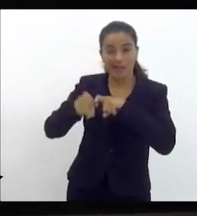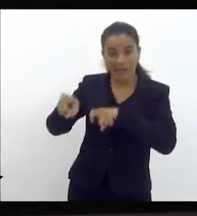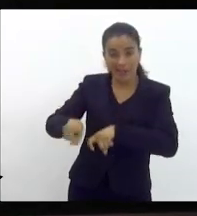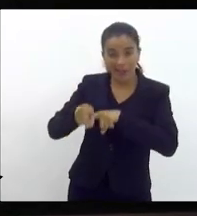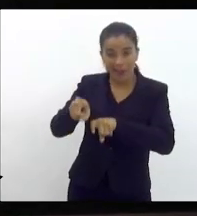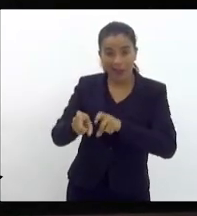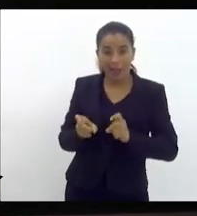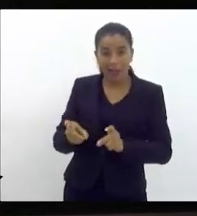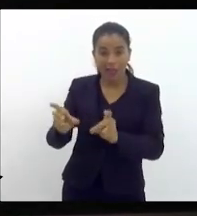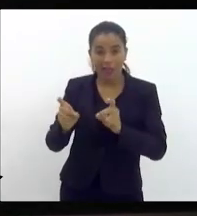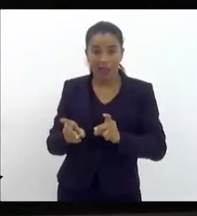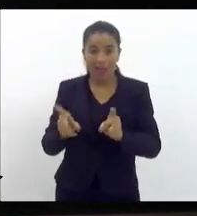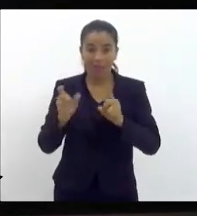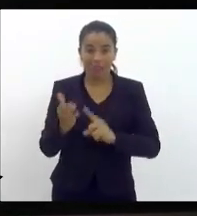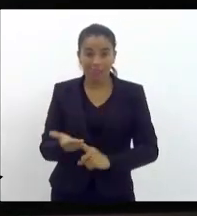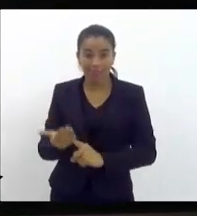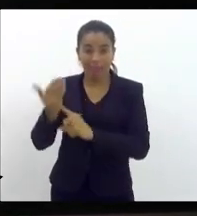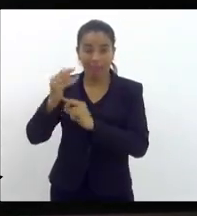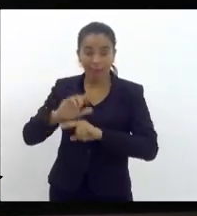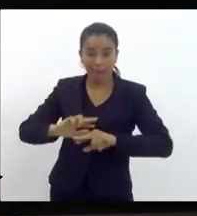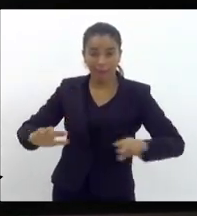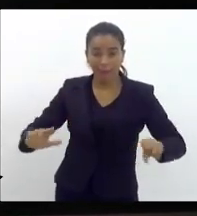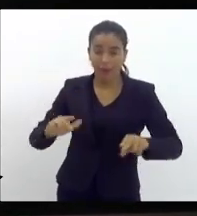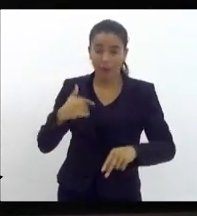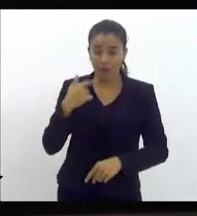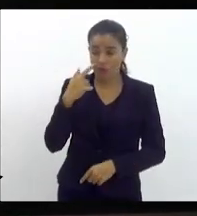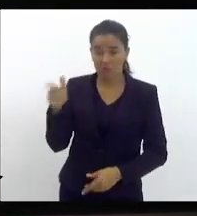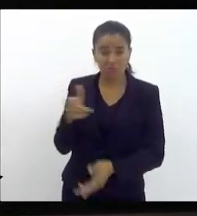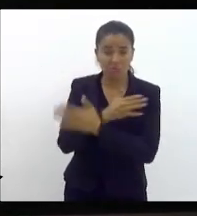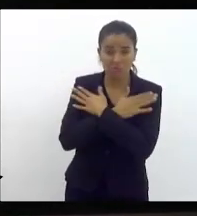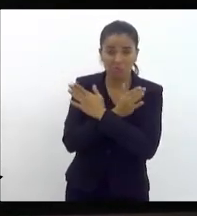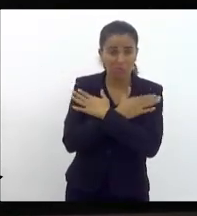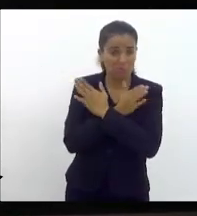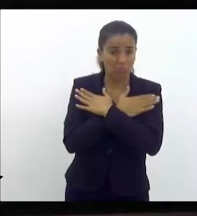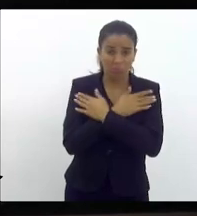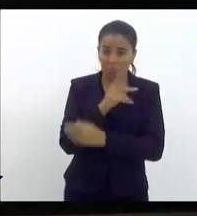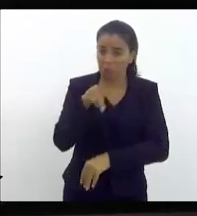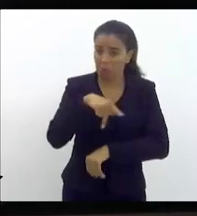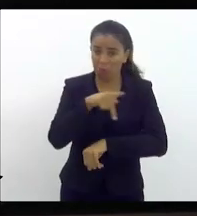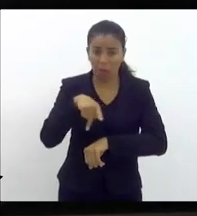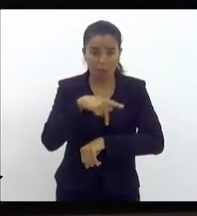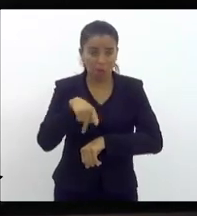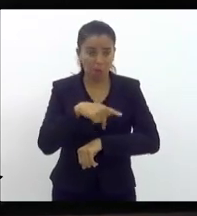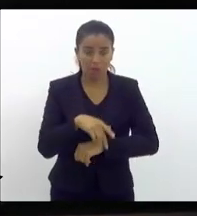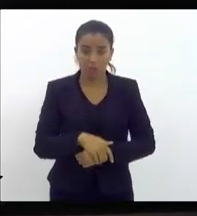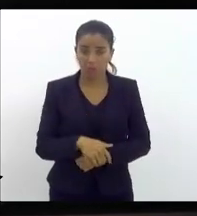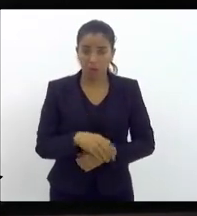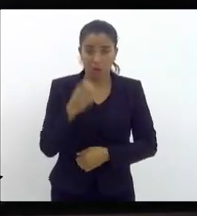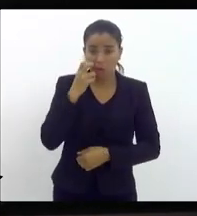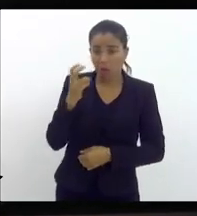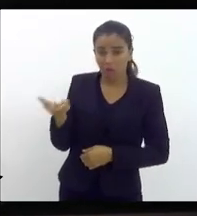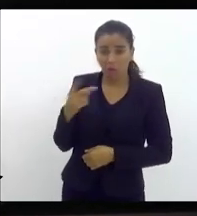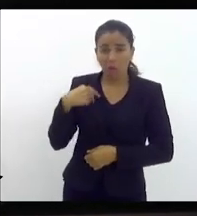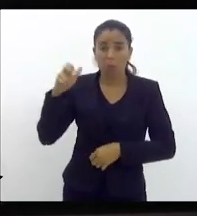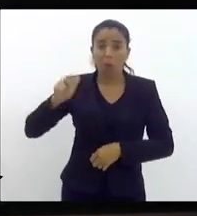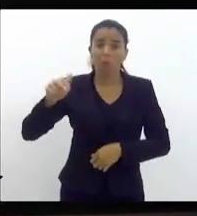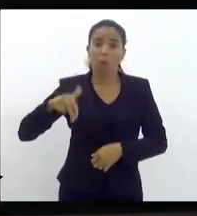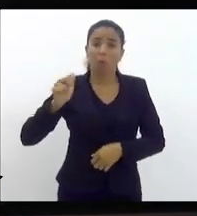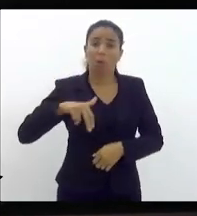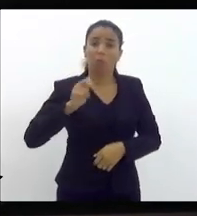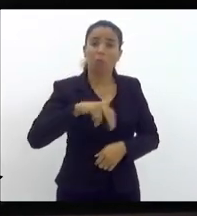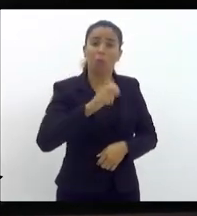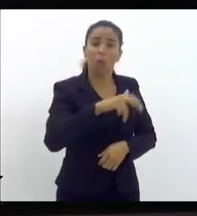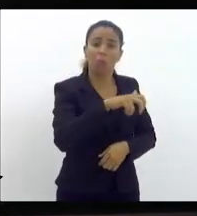água é tudo, agroteca, não sei o eu só vi desemprego no nosso país. Se o deputado dos Paulos tiver oportunidade de caminhar pelo centro